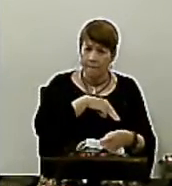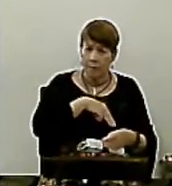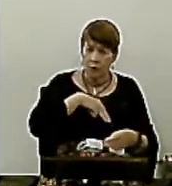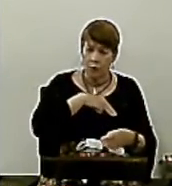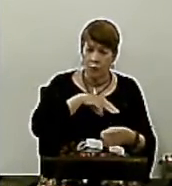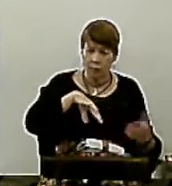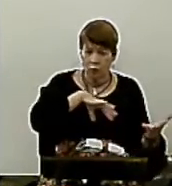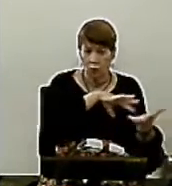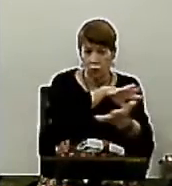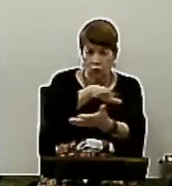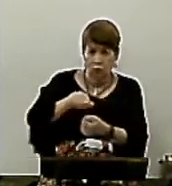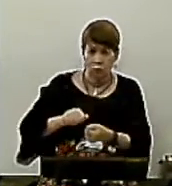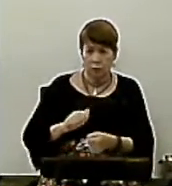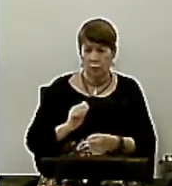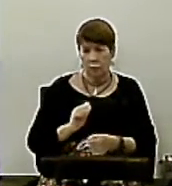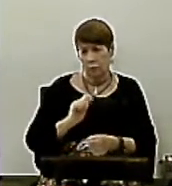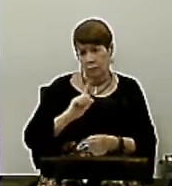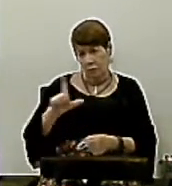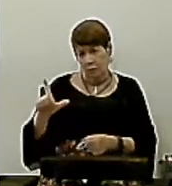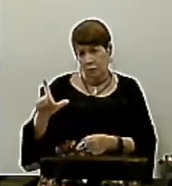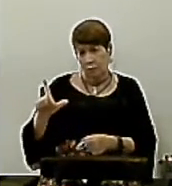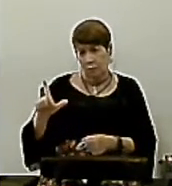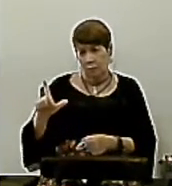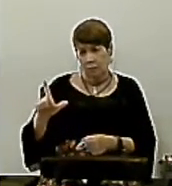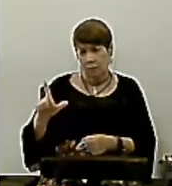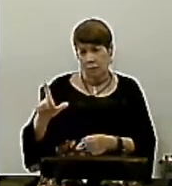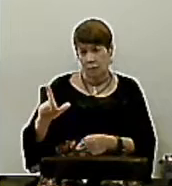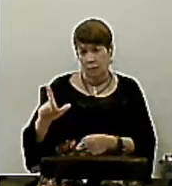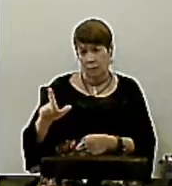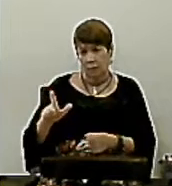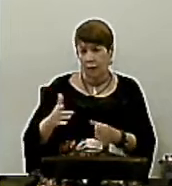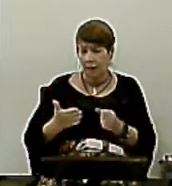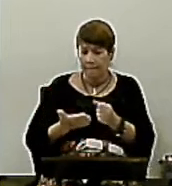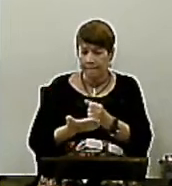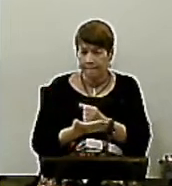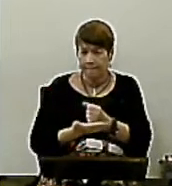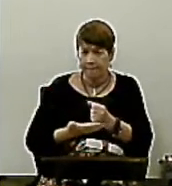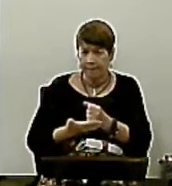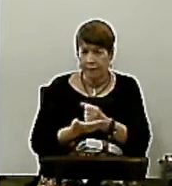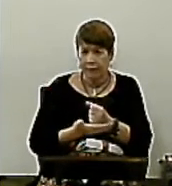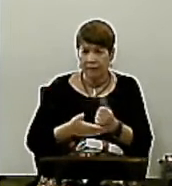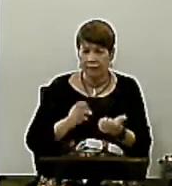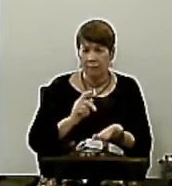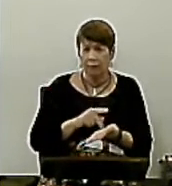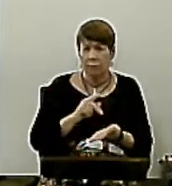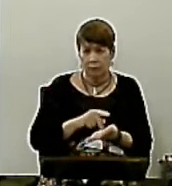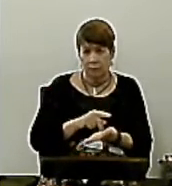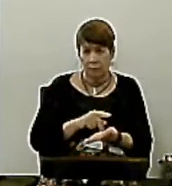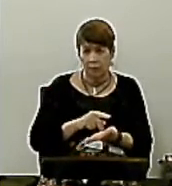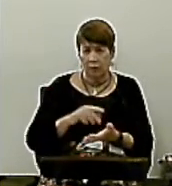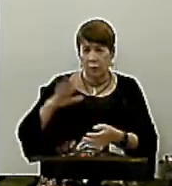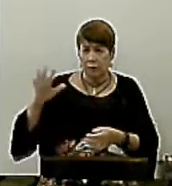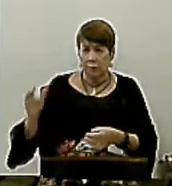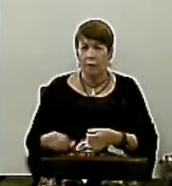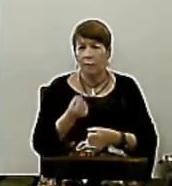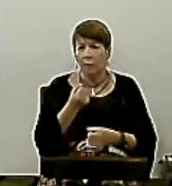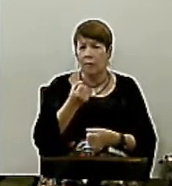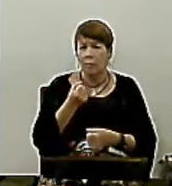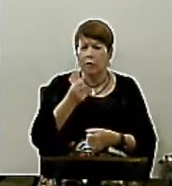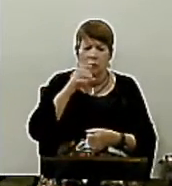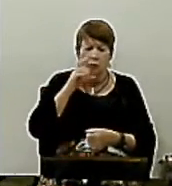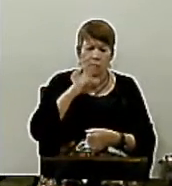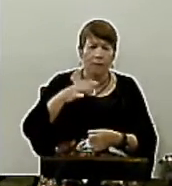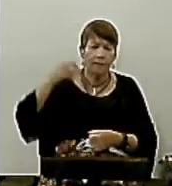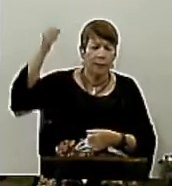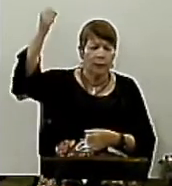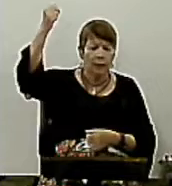mundo. Em Gálatas, Paulo lança a pedra fundamental do ensino sobre a salvação exclusivamente pela graça e